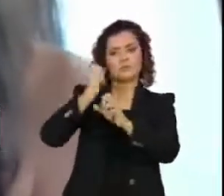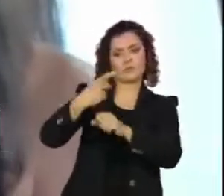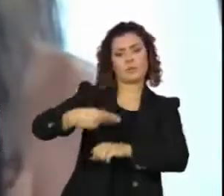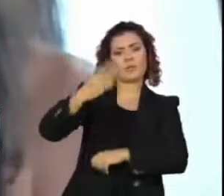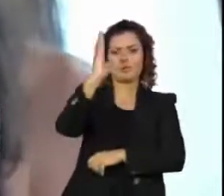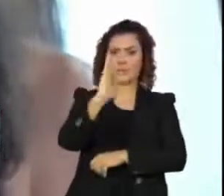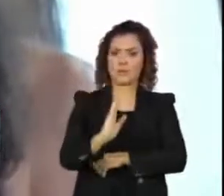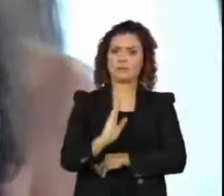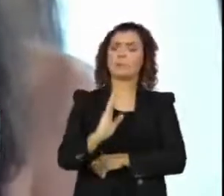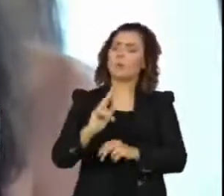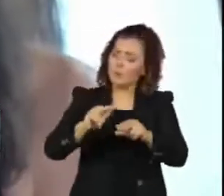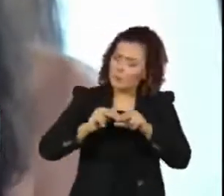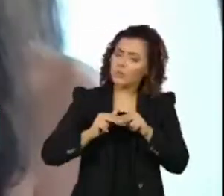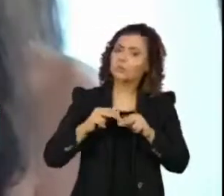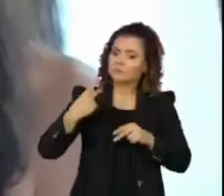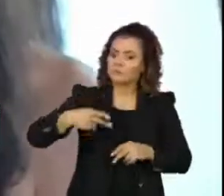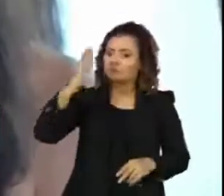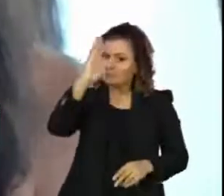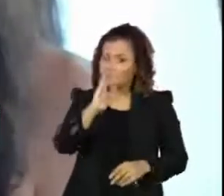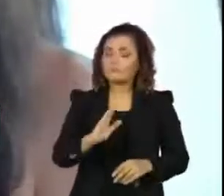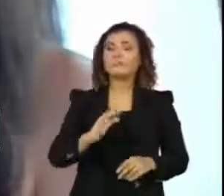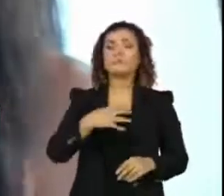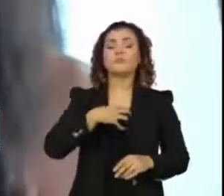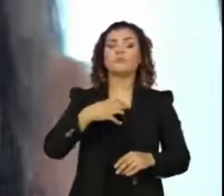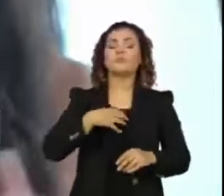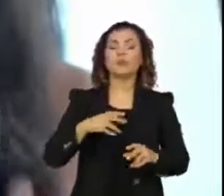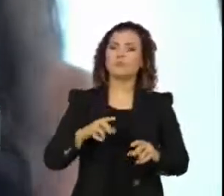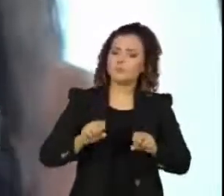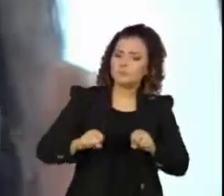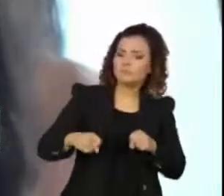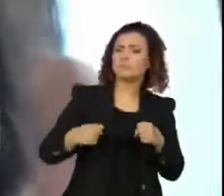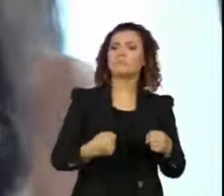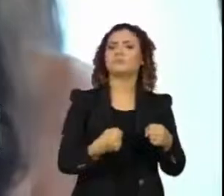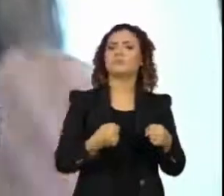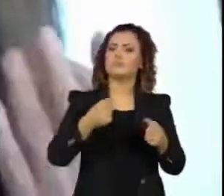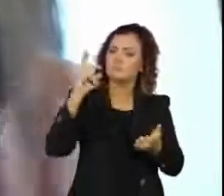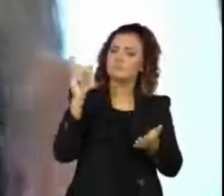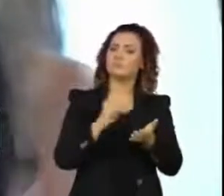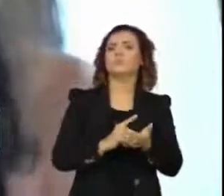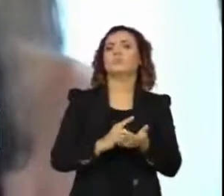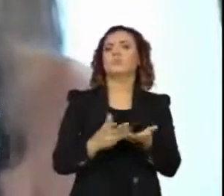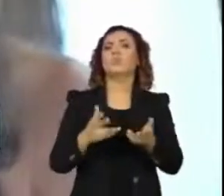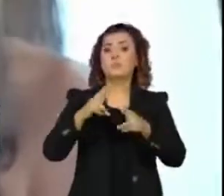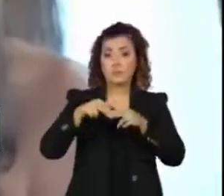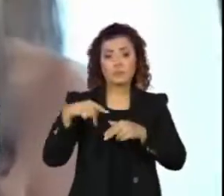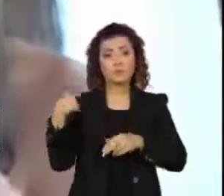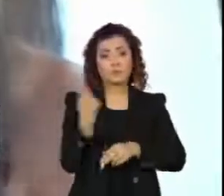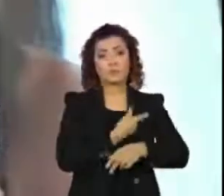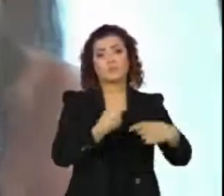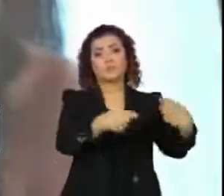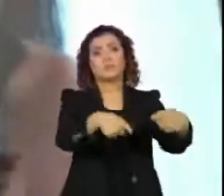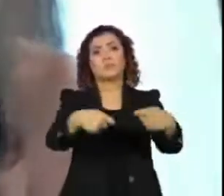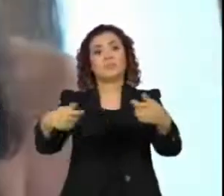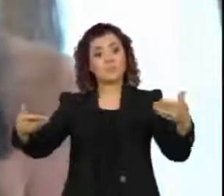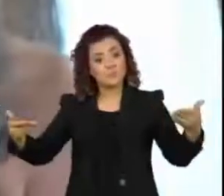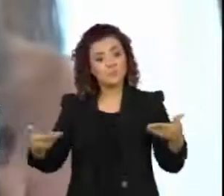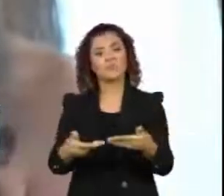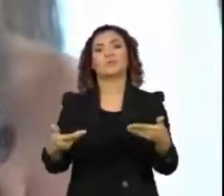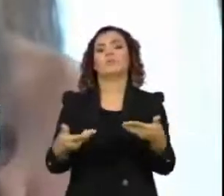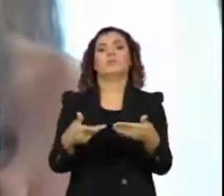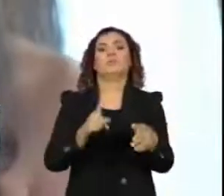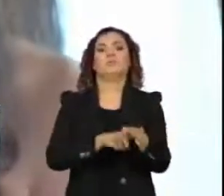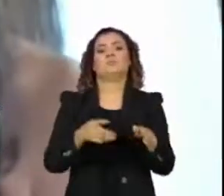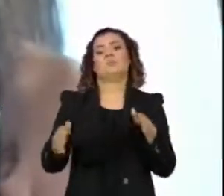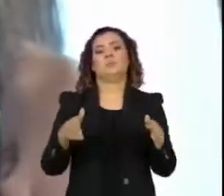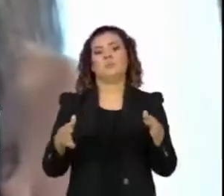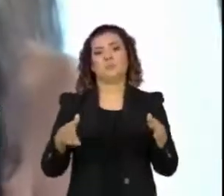E fizeram a nossa história do Brasil de uma maneira muito inclusiva. E é dela que nós precisamos, nesse momento de crise